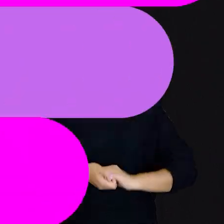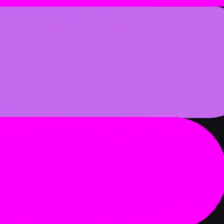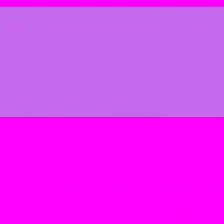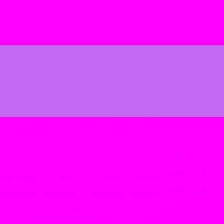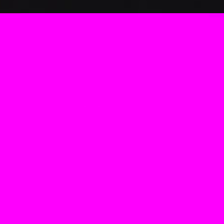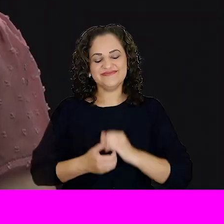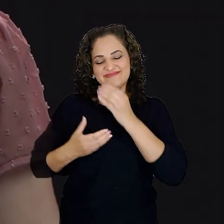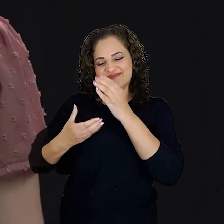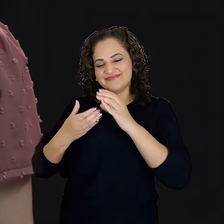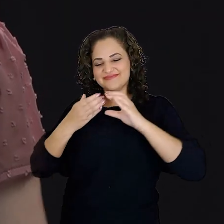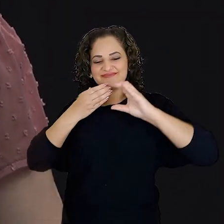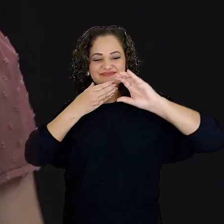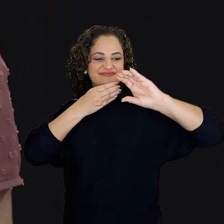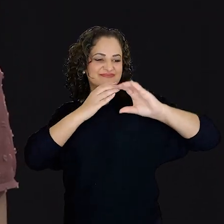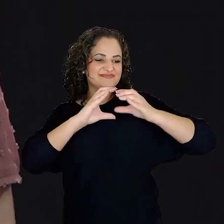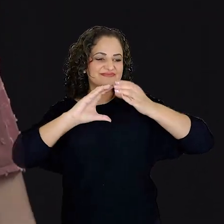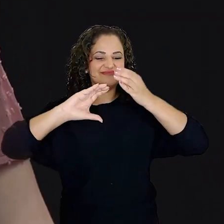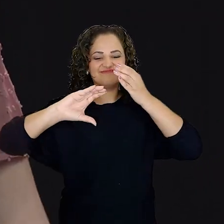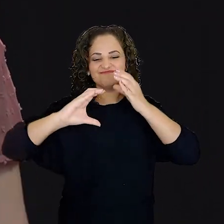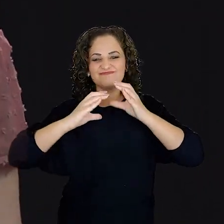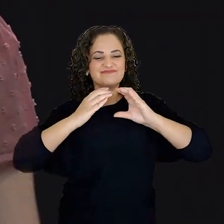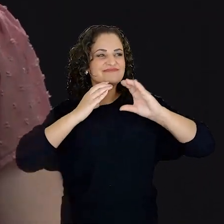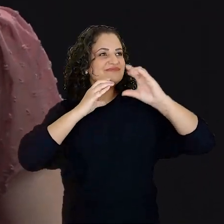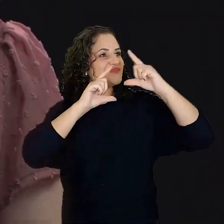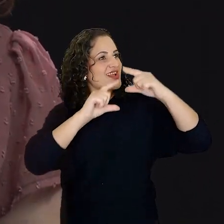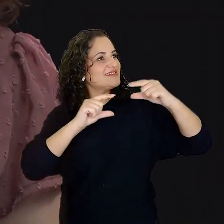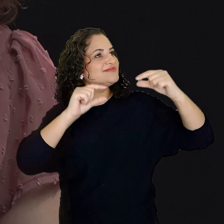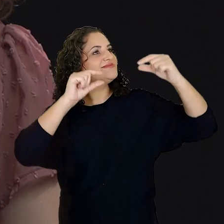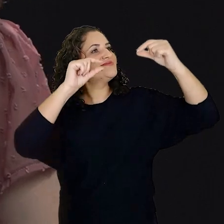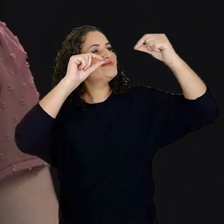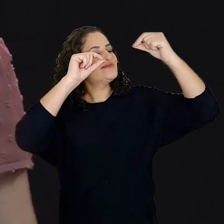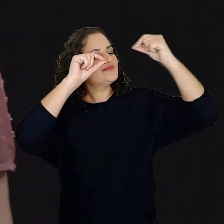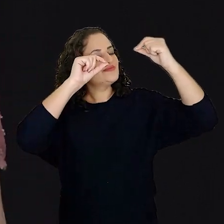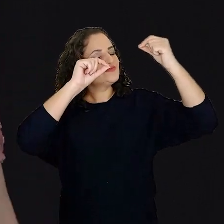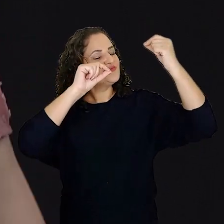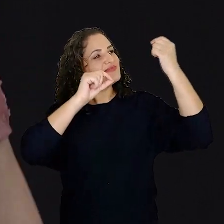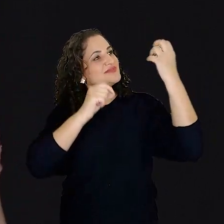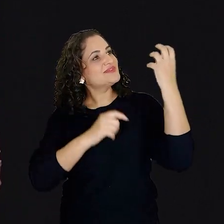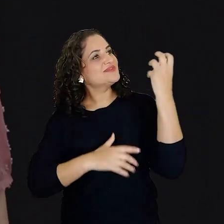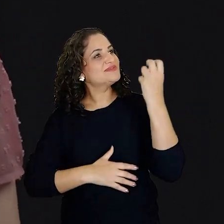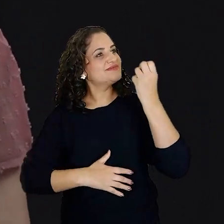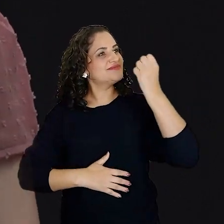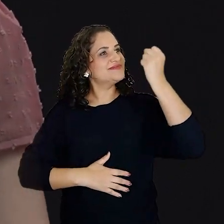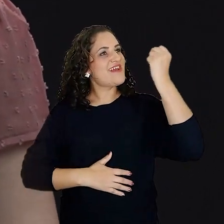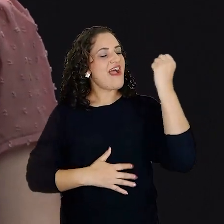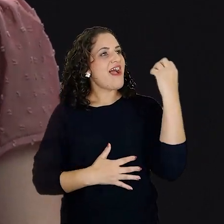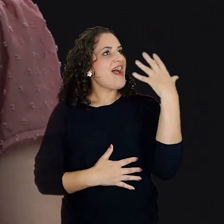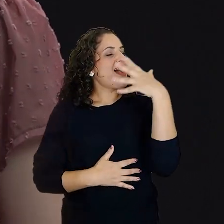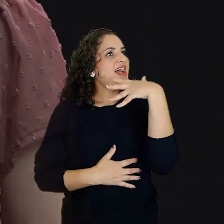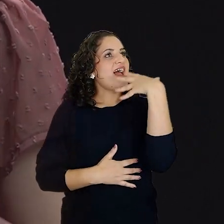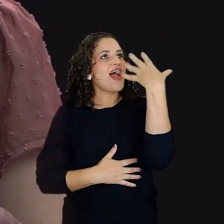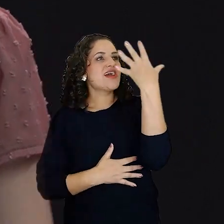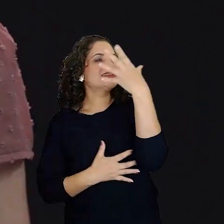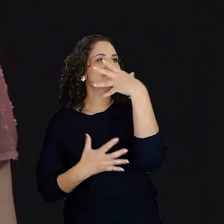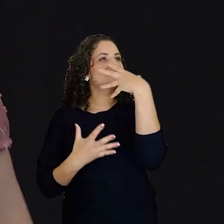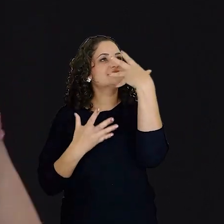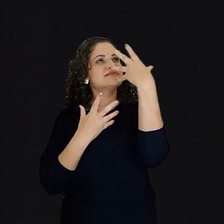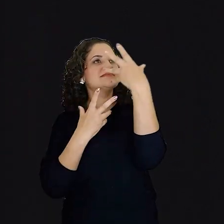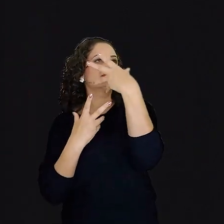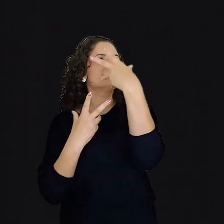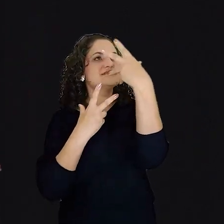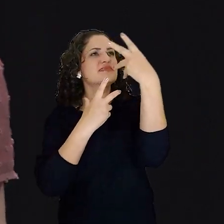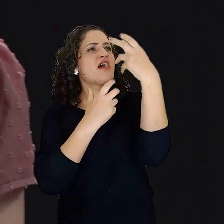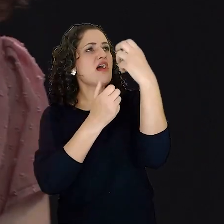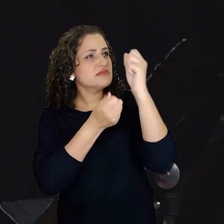Ó lua branca, de fulgores e de encantos,